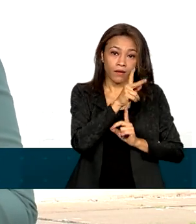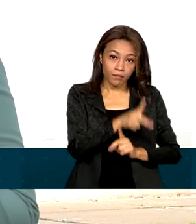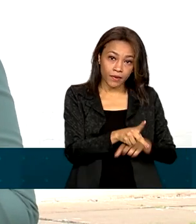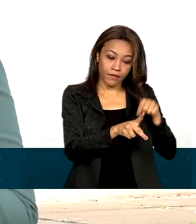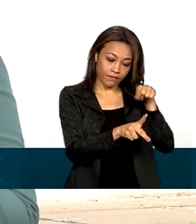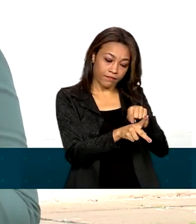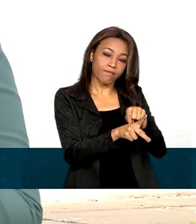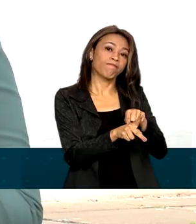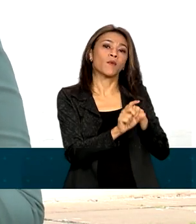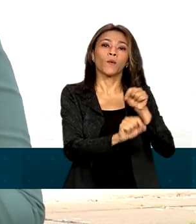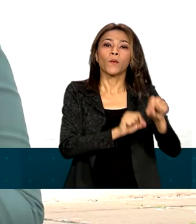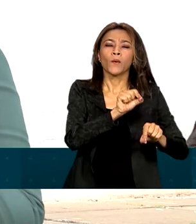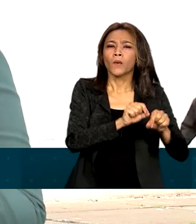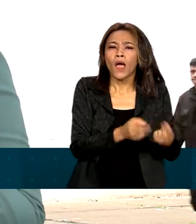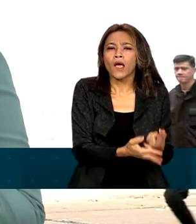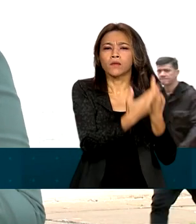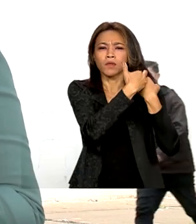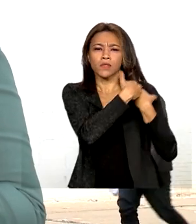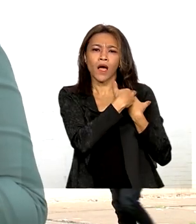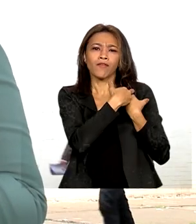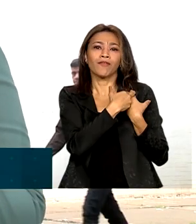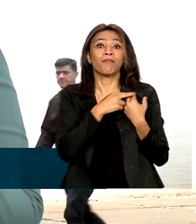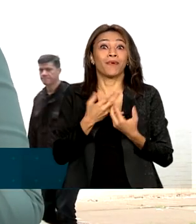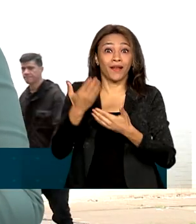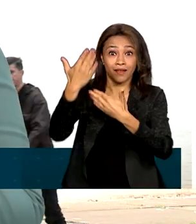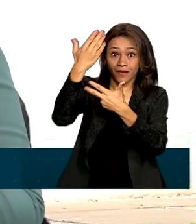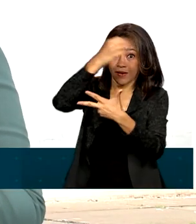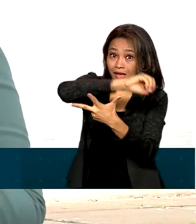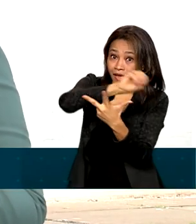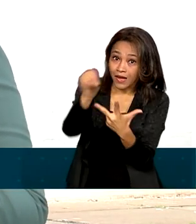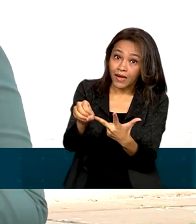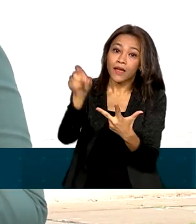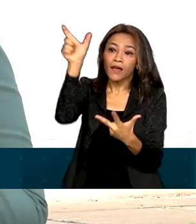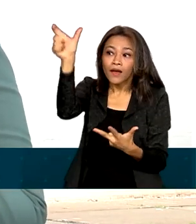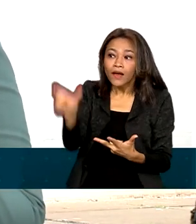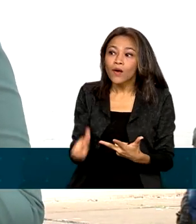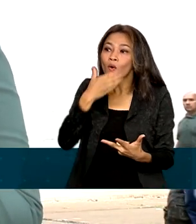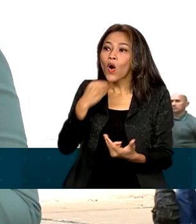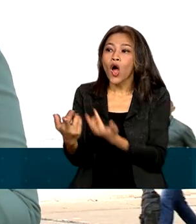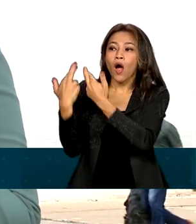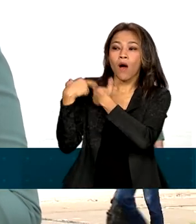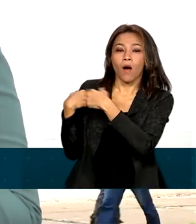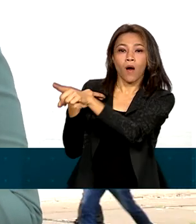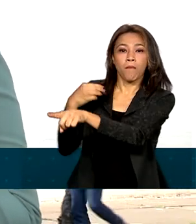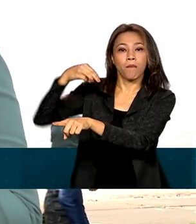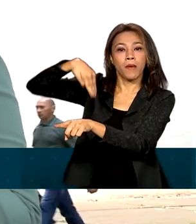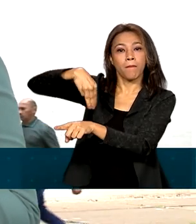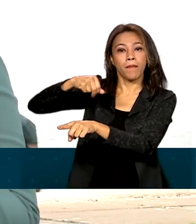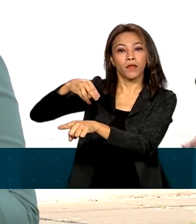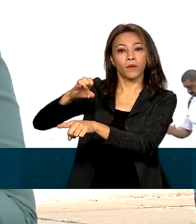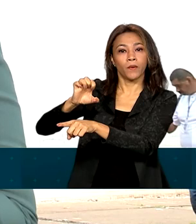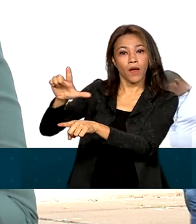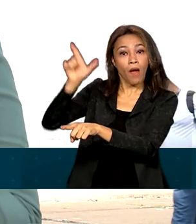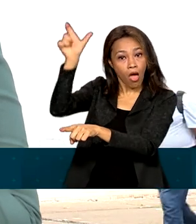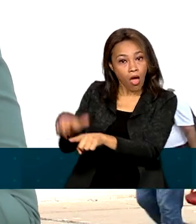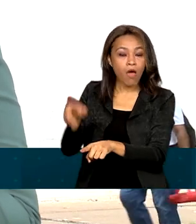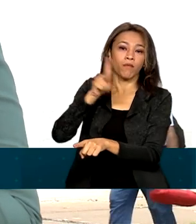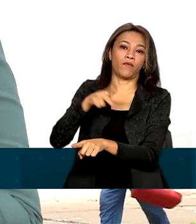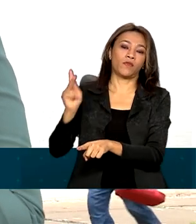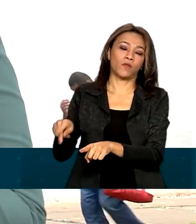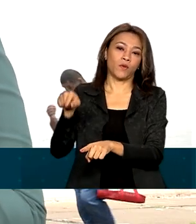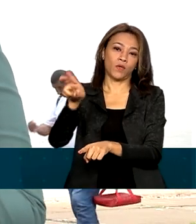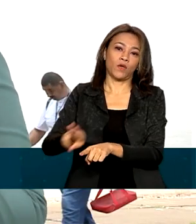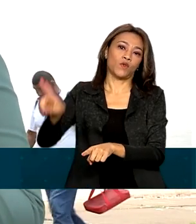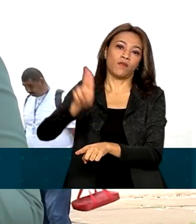Educacionais, que é responsável pelo Enem, ficou com Manuel Palácios, professor da Universidade Federal de Juiz de